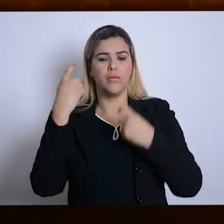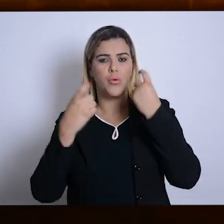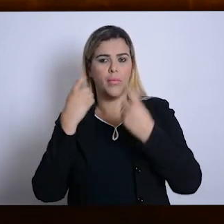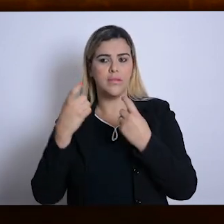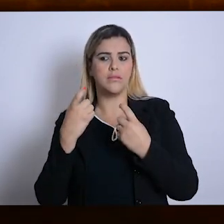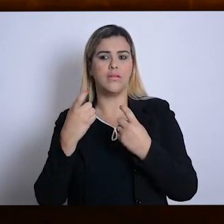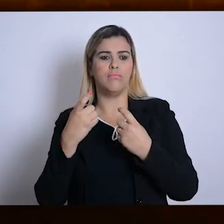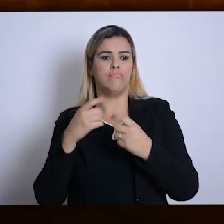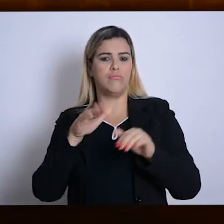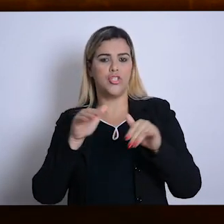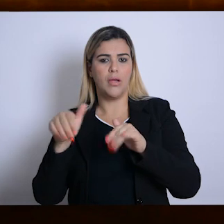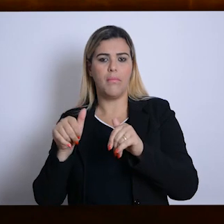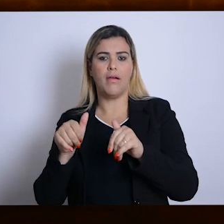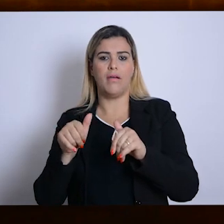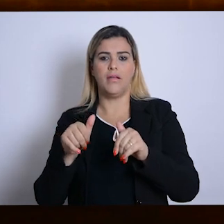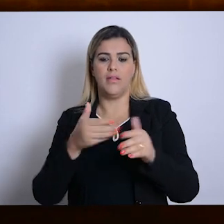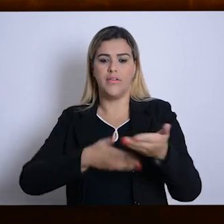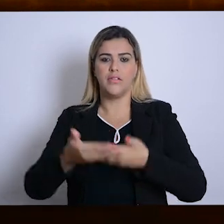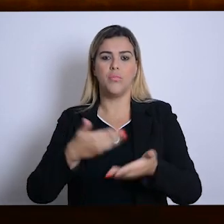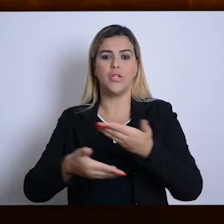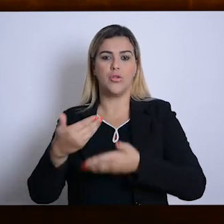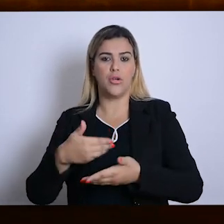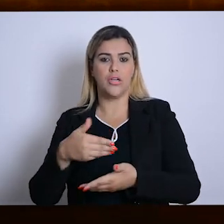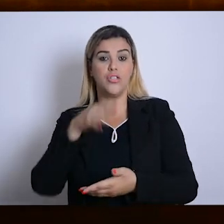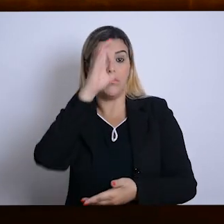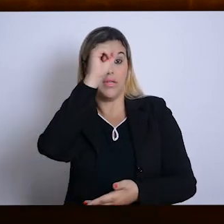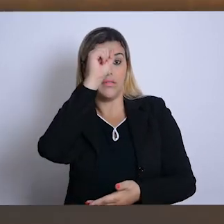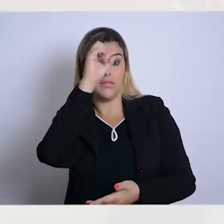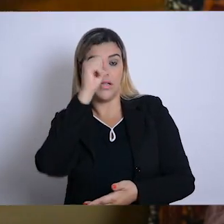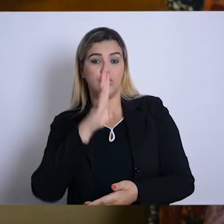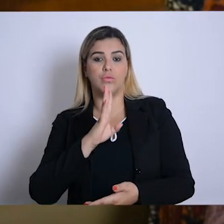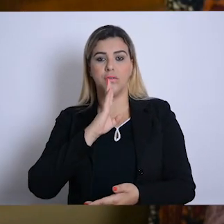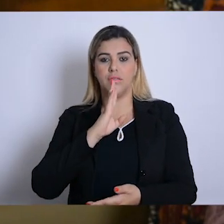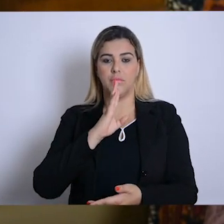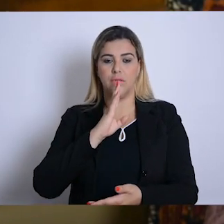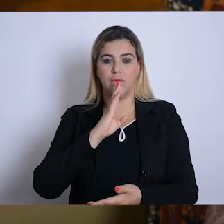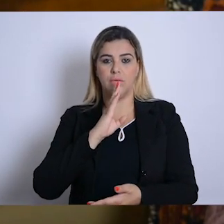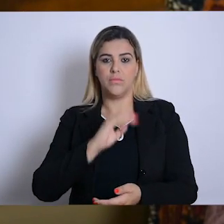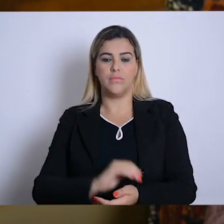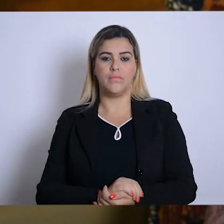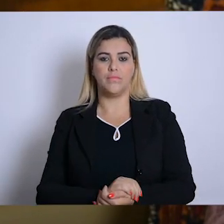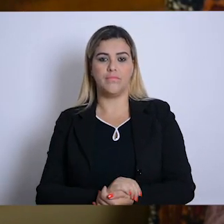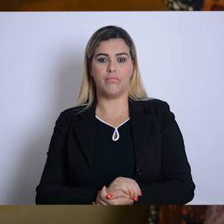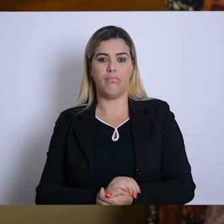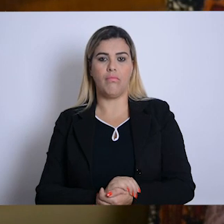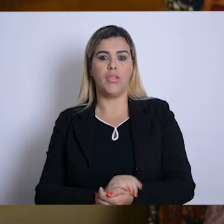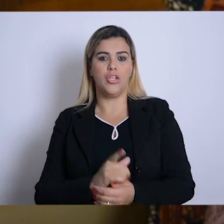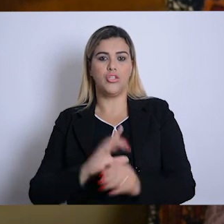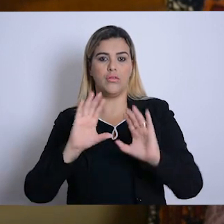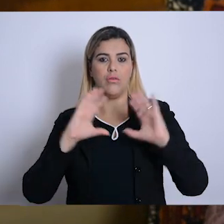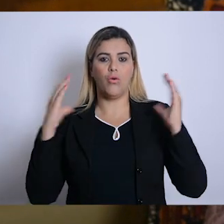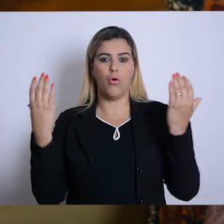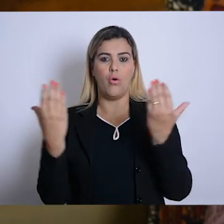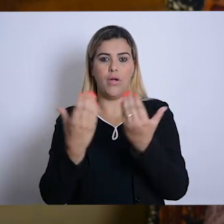profissionais para fazer um intercâmbio de saberes, um intercâmbio de conhecimentos. Tinha um Congresso Brasileiro e Latino